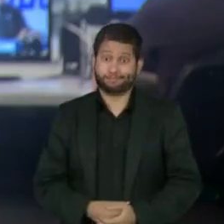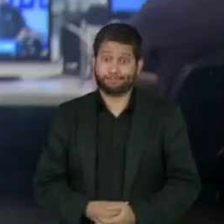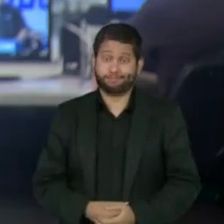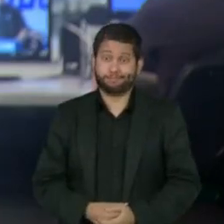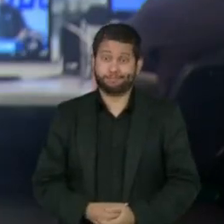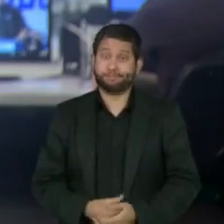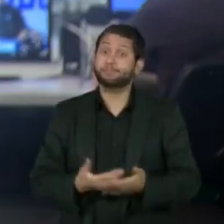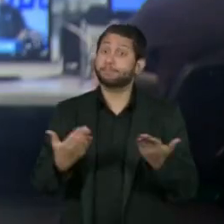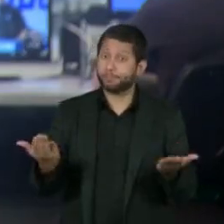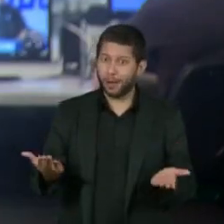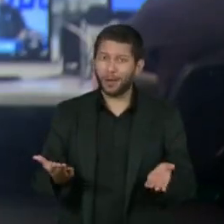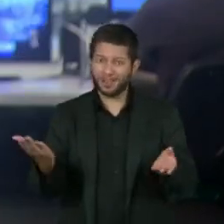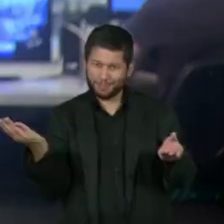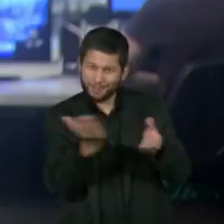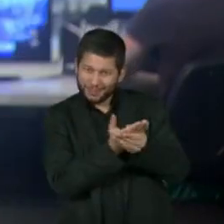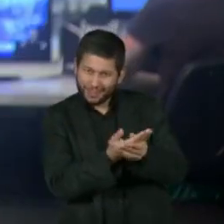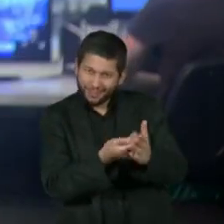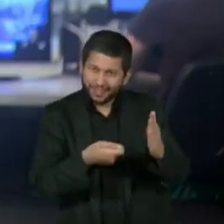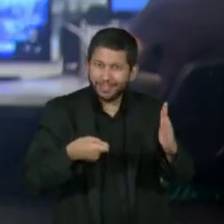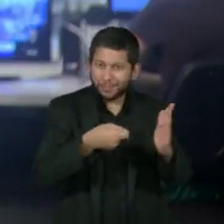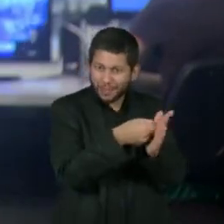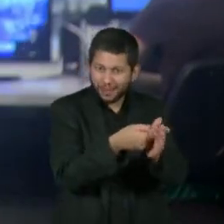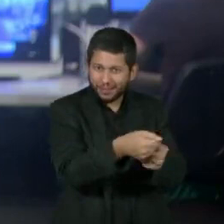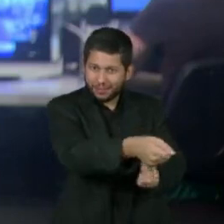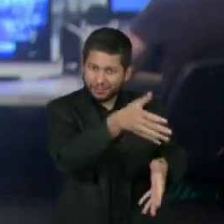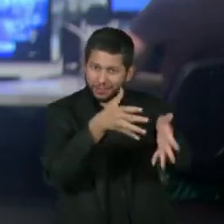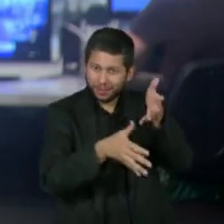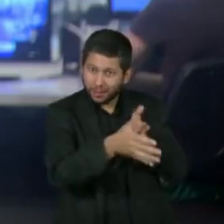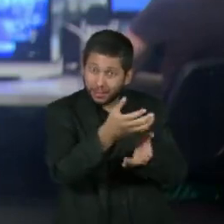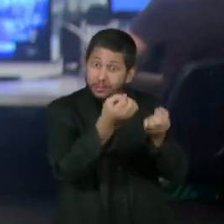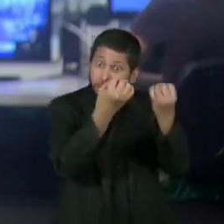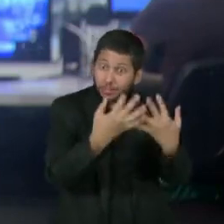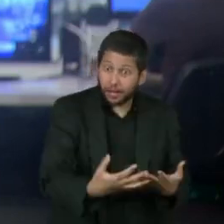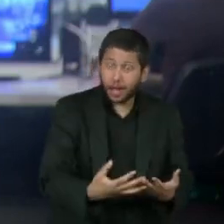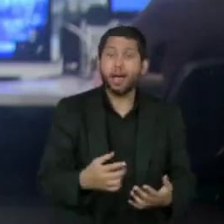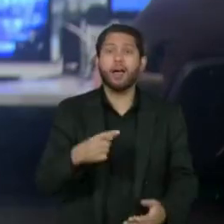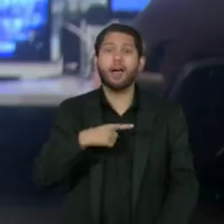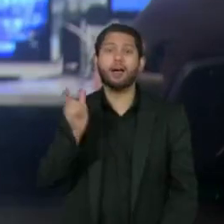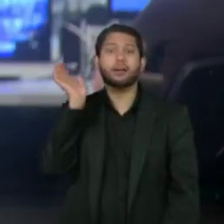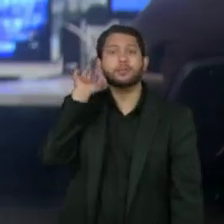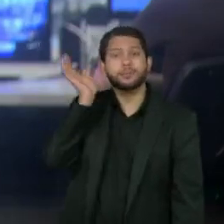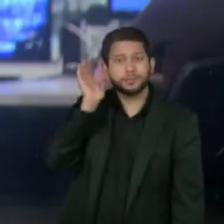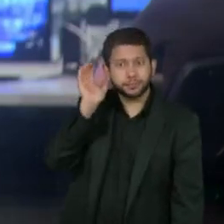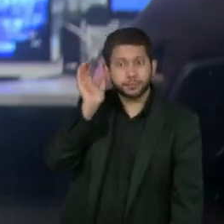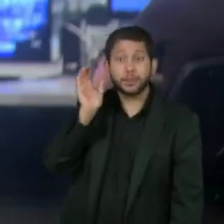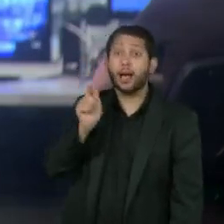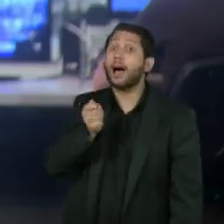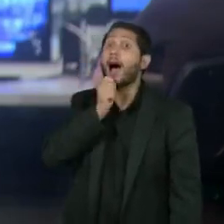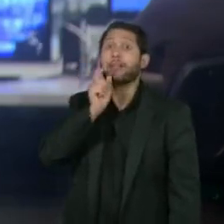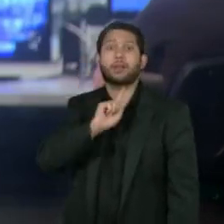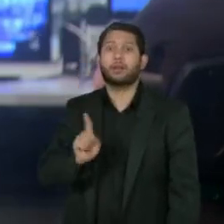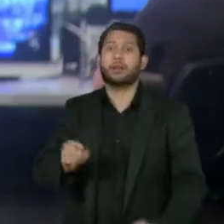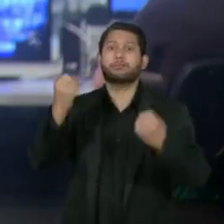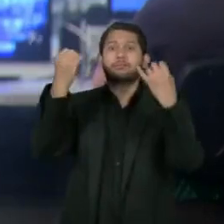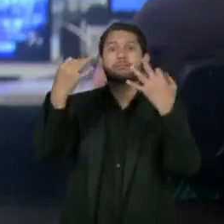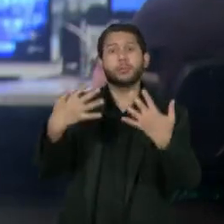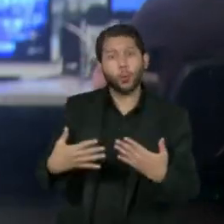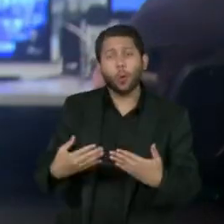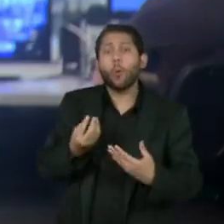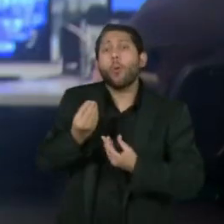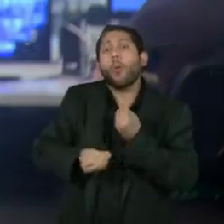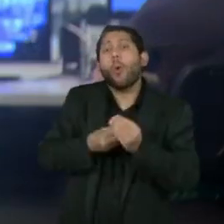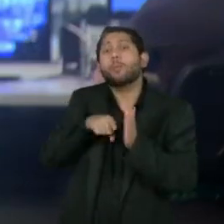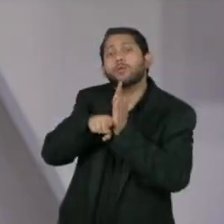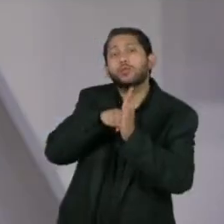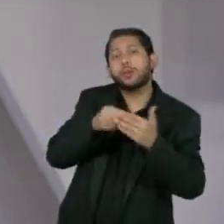O inquérito, aberto a pedido da PGR, foi enviado para a ministra Carmen Lúcia, que ainda não se manifestou sobre os próximos passos